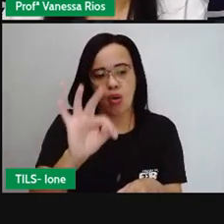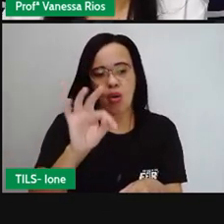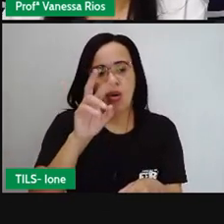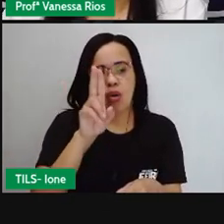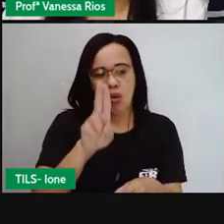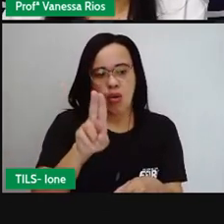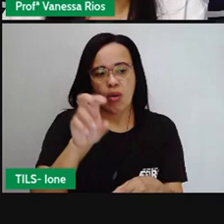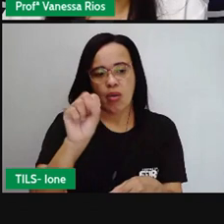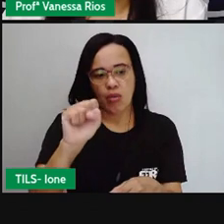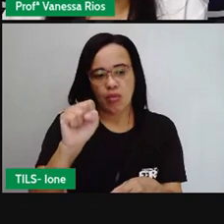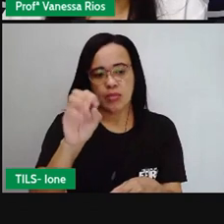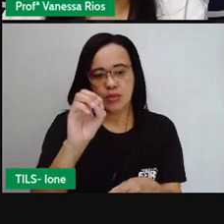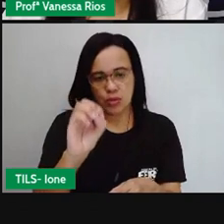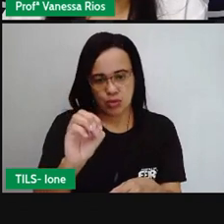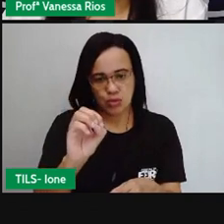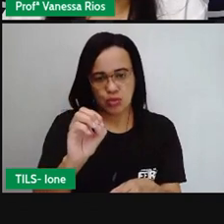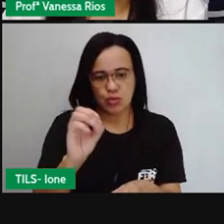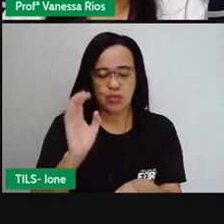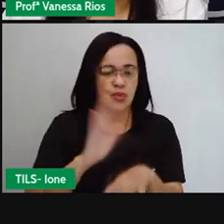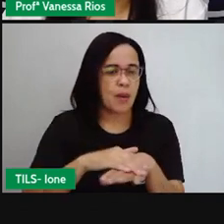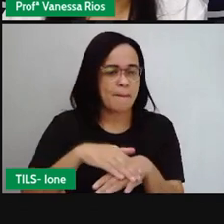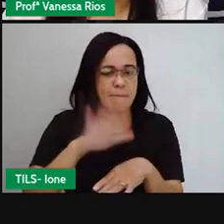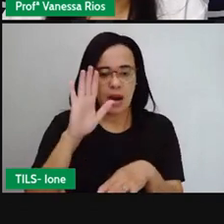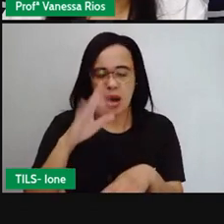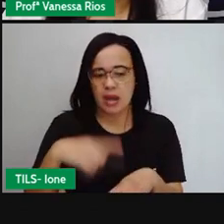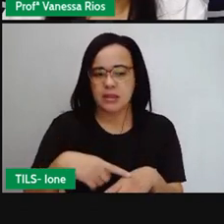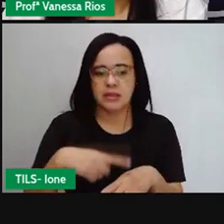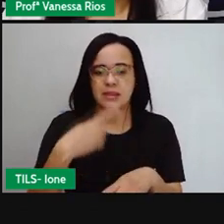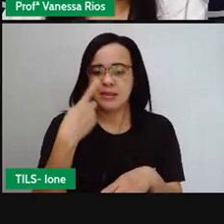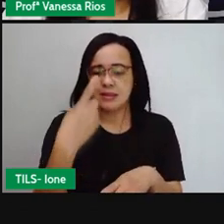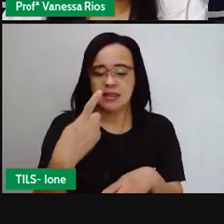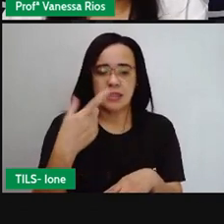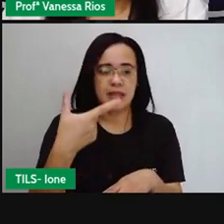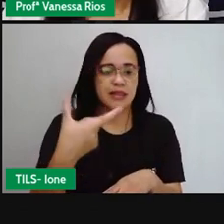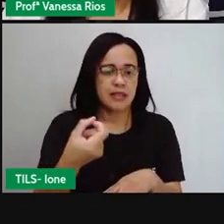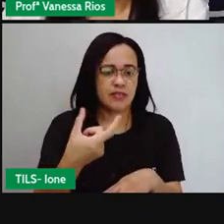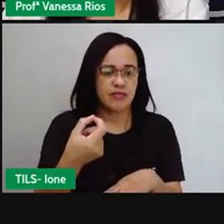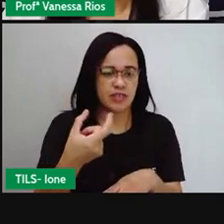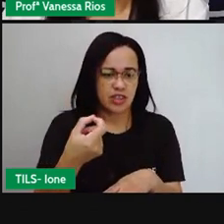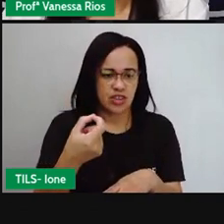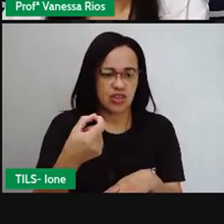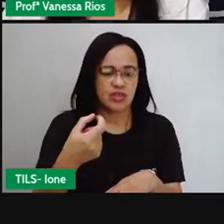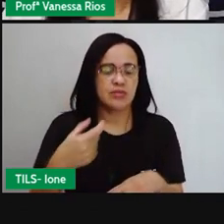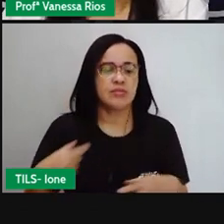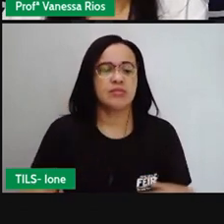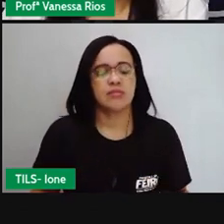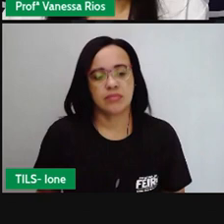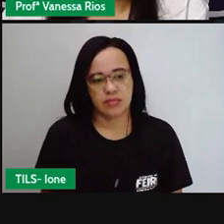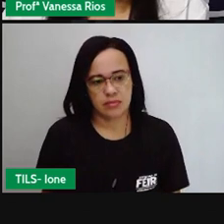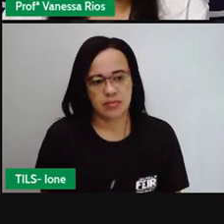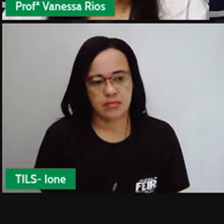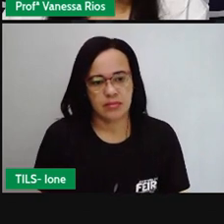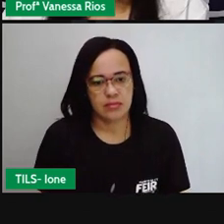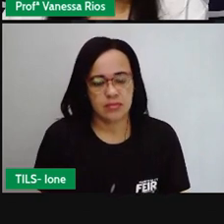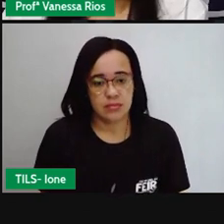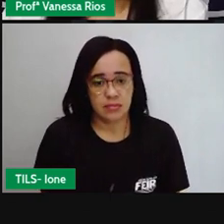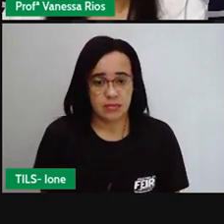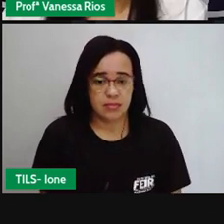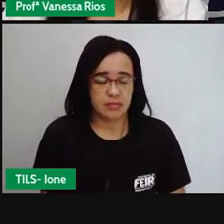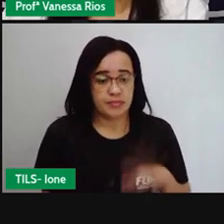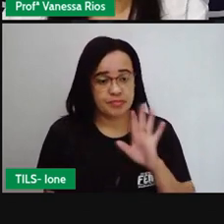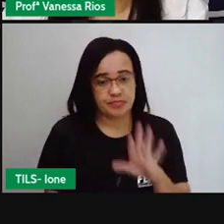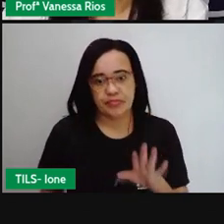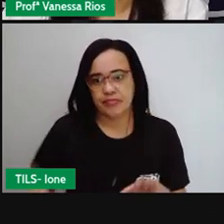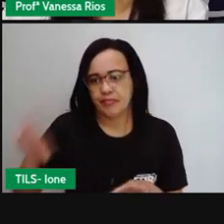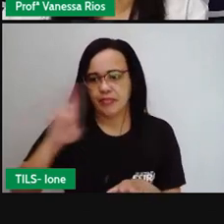maior que 90 graus, tem uma medida aqui de 120 graus. Então, quando o ângulo é reto, mede 90. Quando